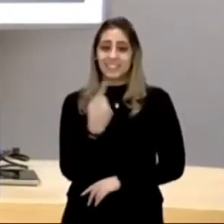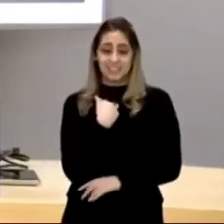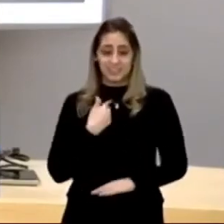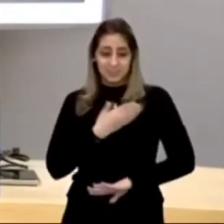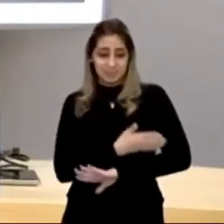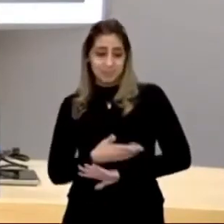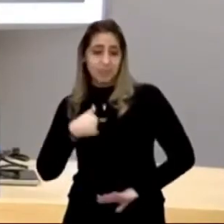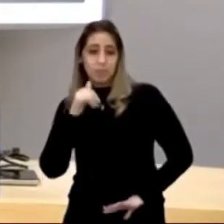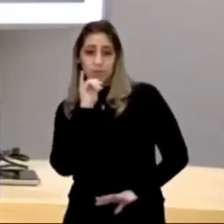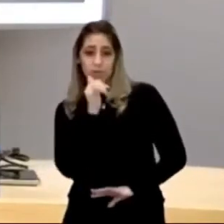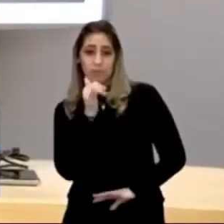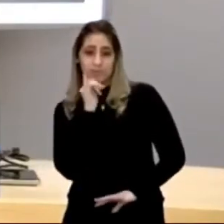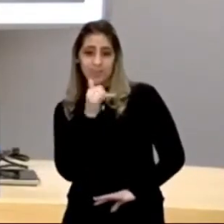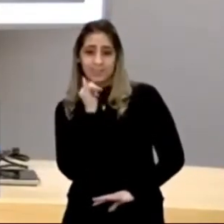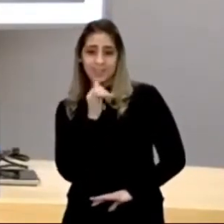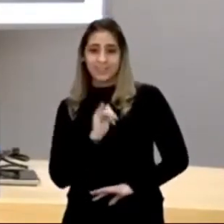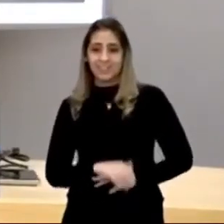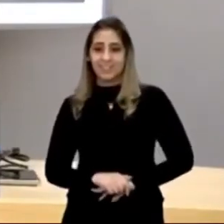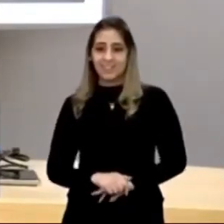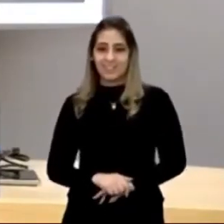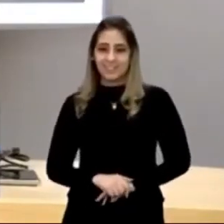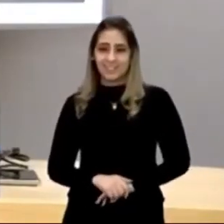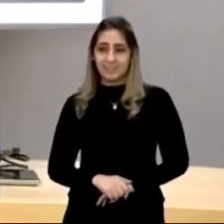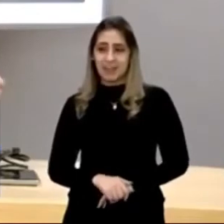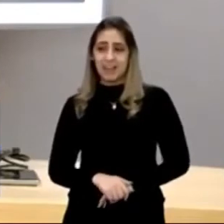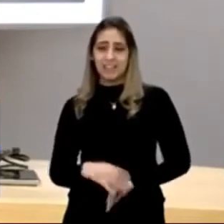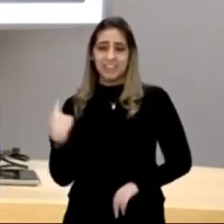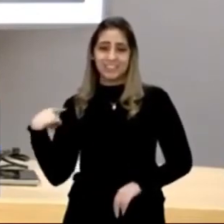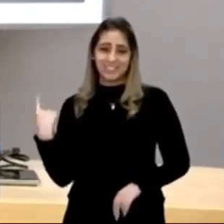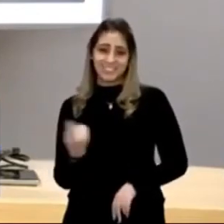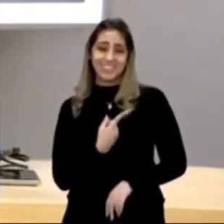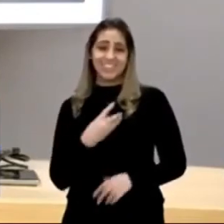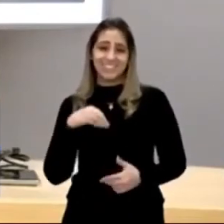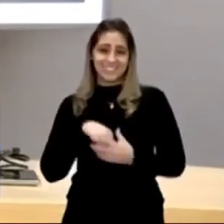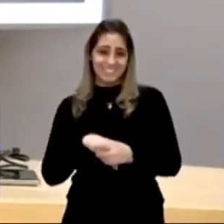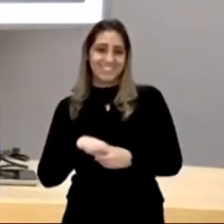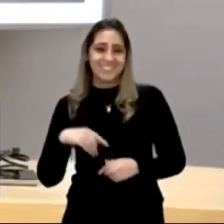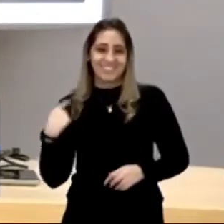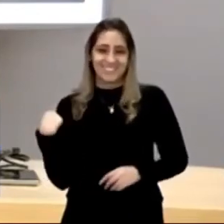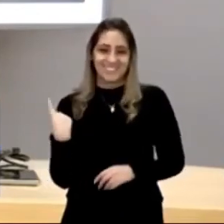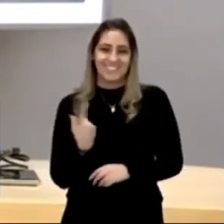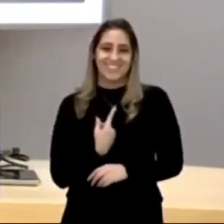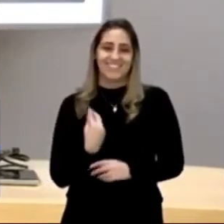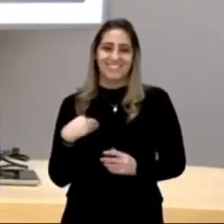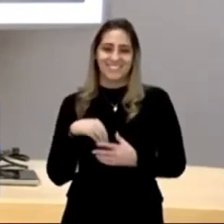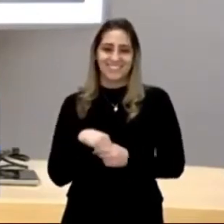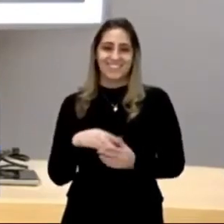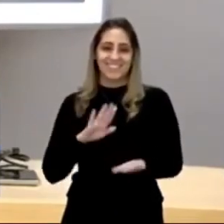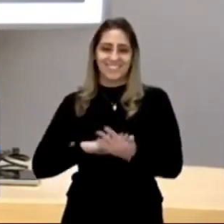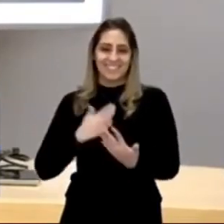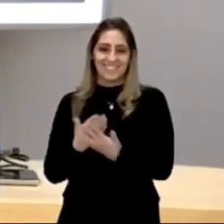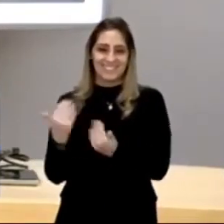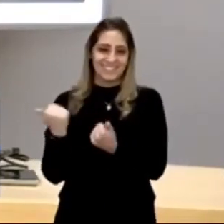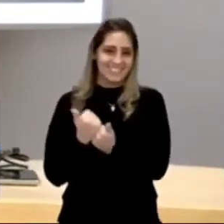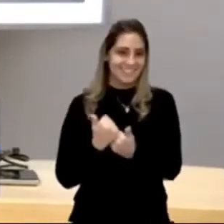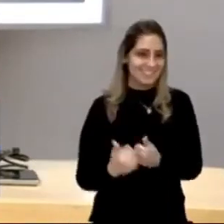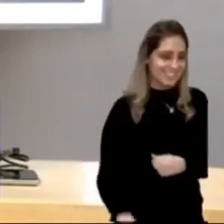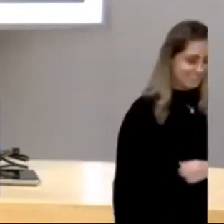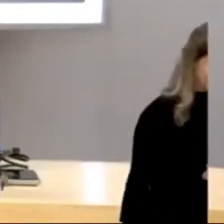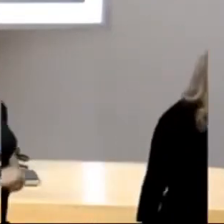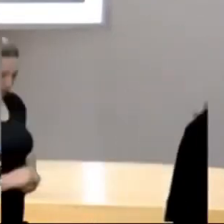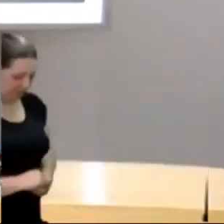para para contar uma história, a gente conta a partir de pontos de vista. E é isso, e é esta